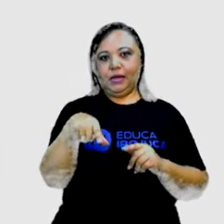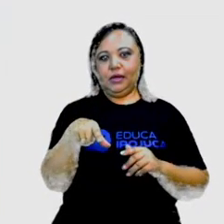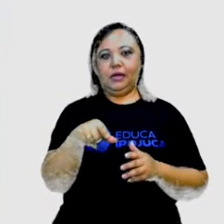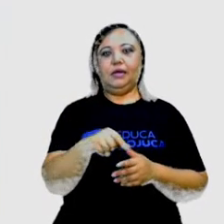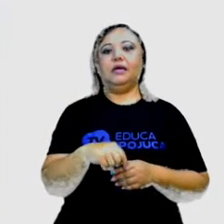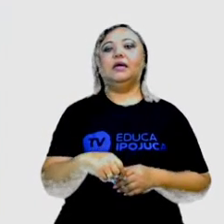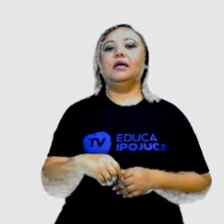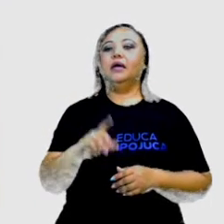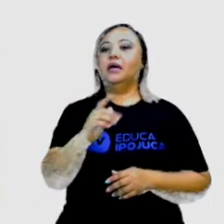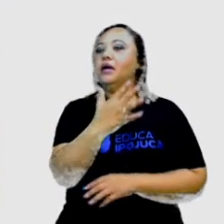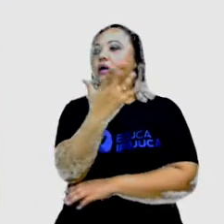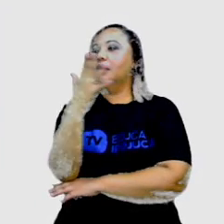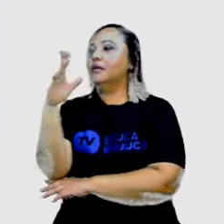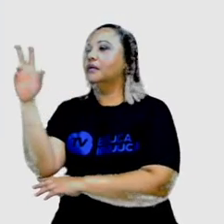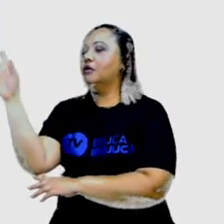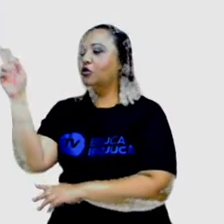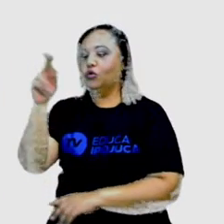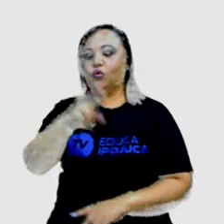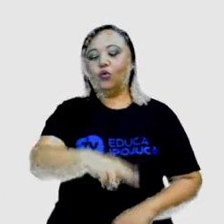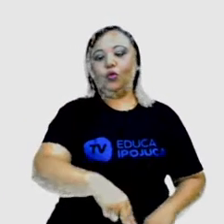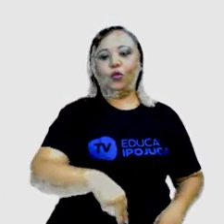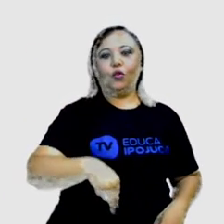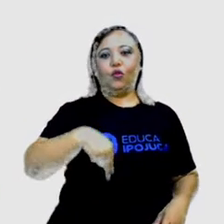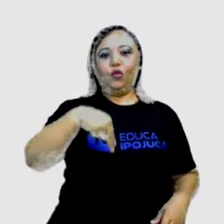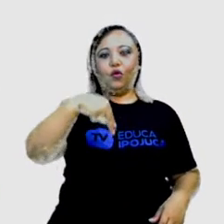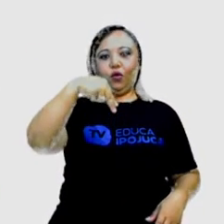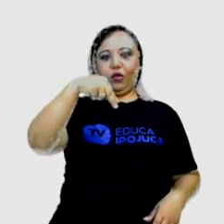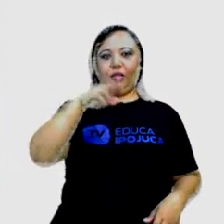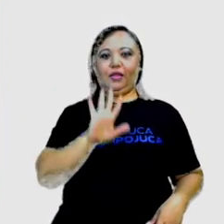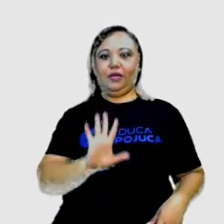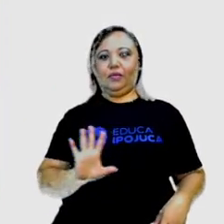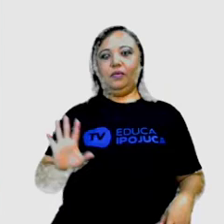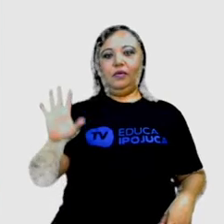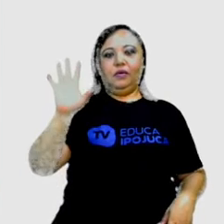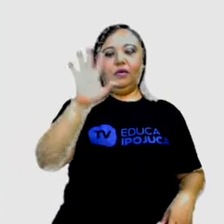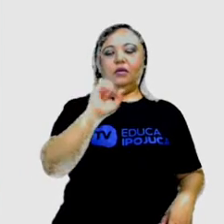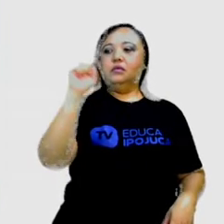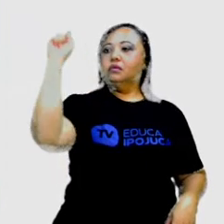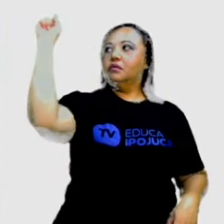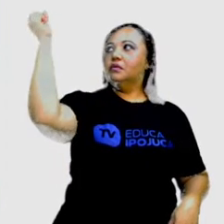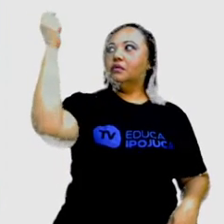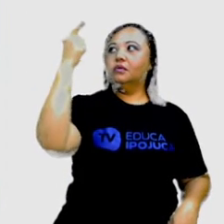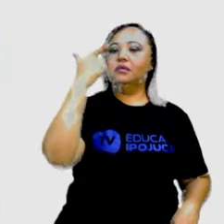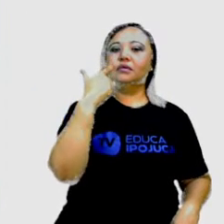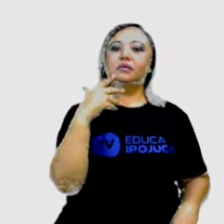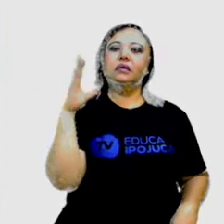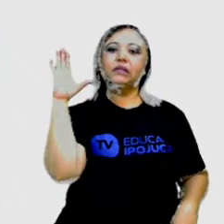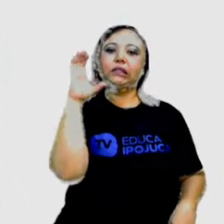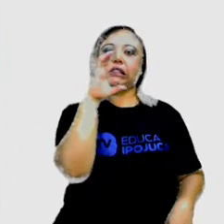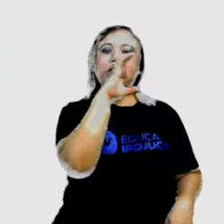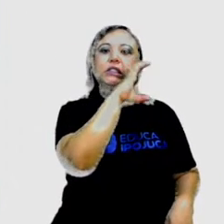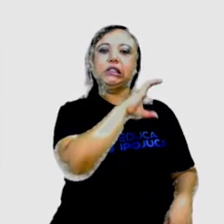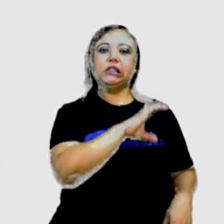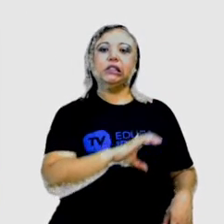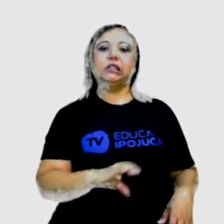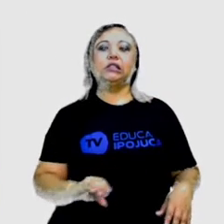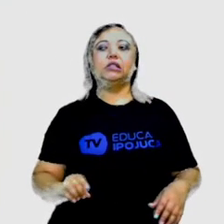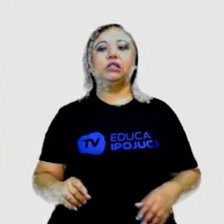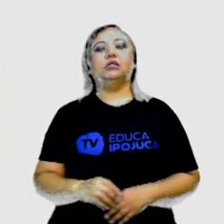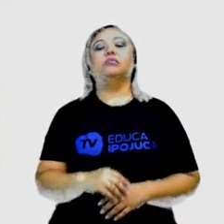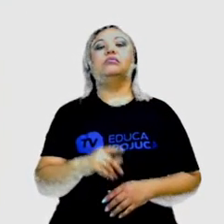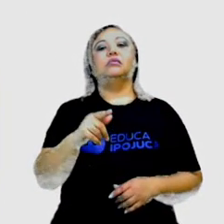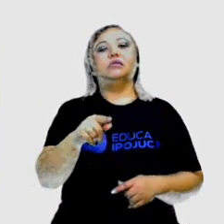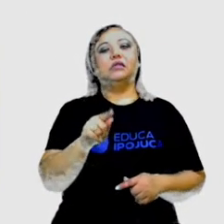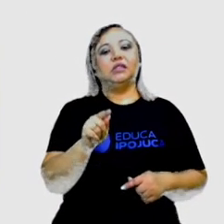Nordeste, né, do semiárido, do sertão. O sol ali aquecendo, os pés grandes. Então, as